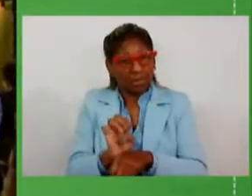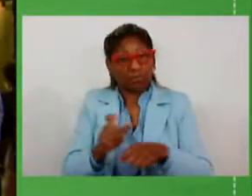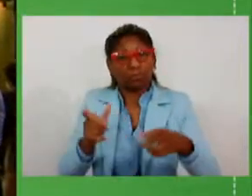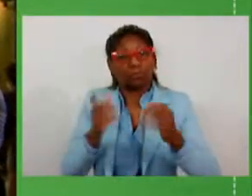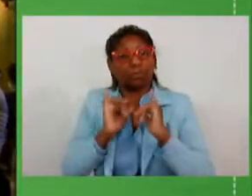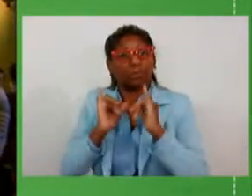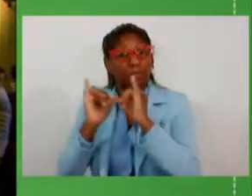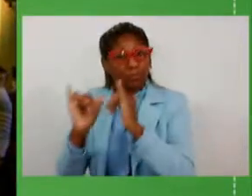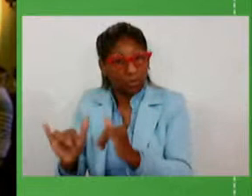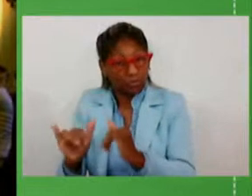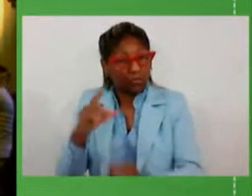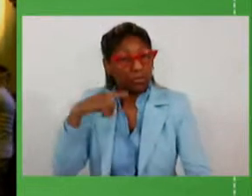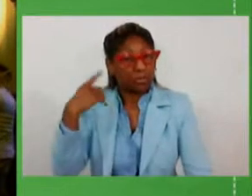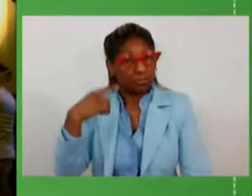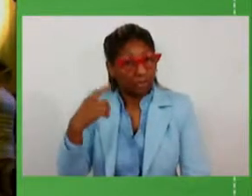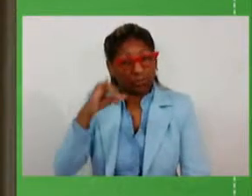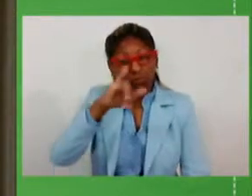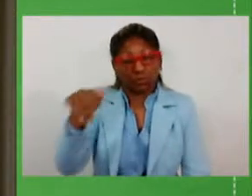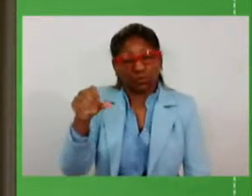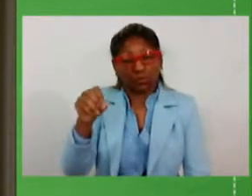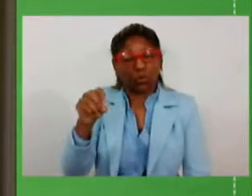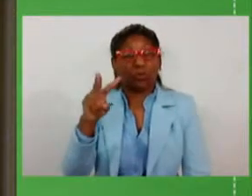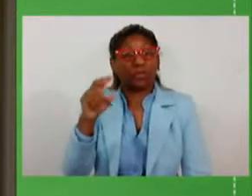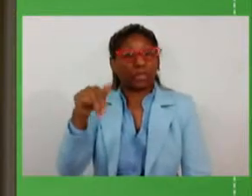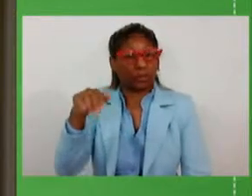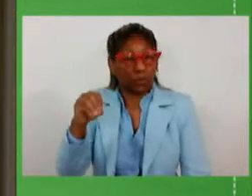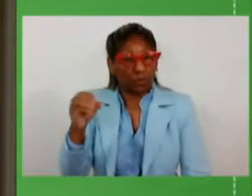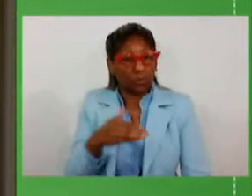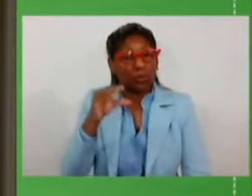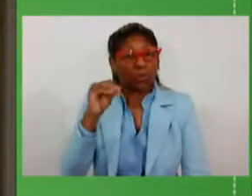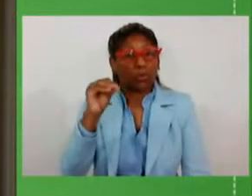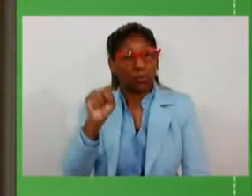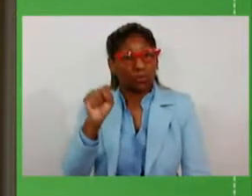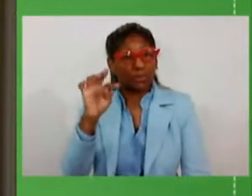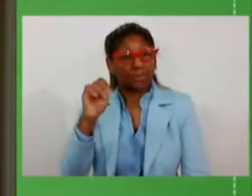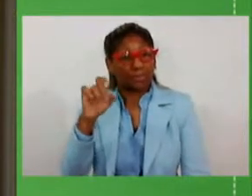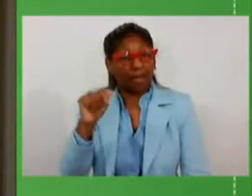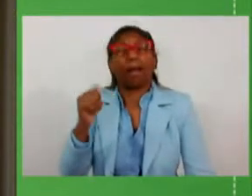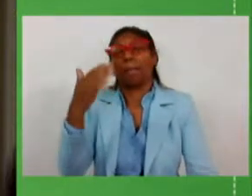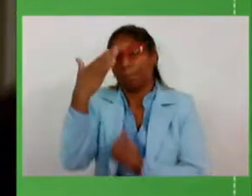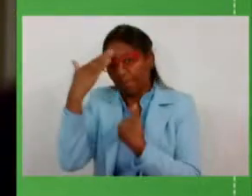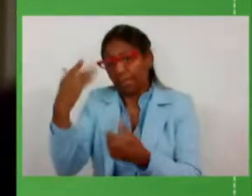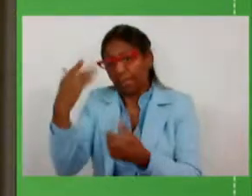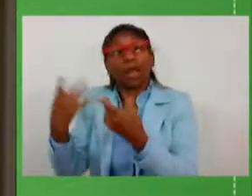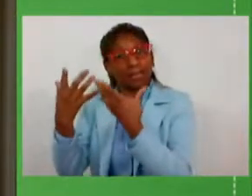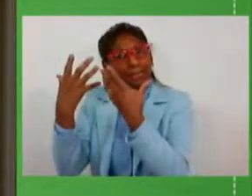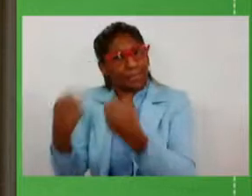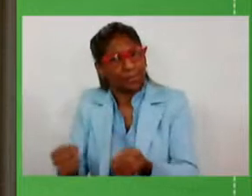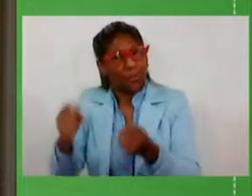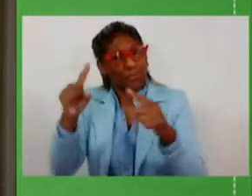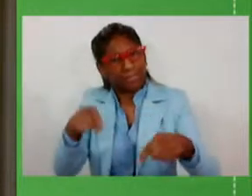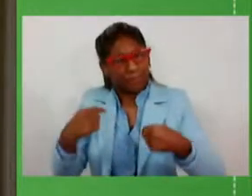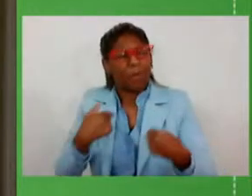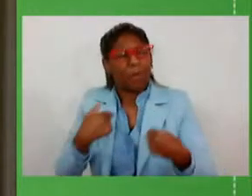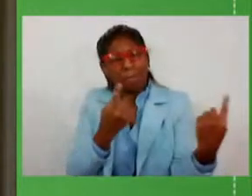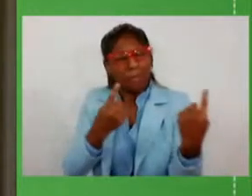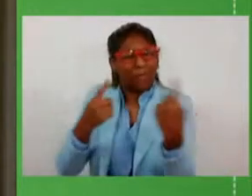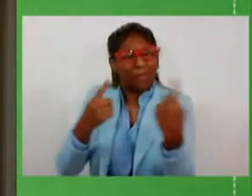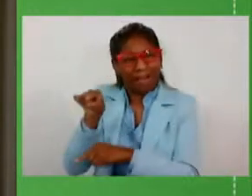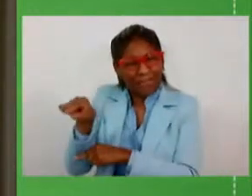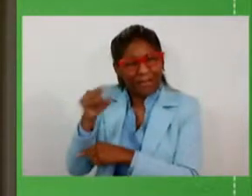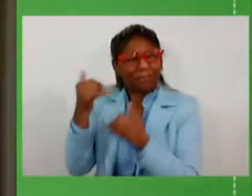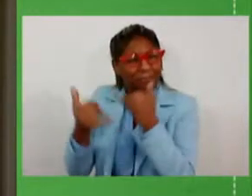o deputado Juvir Costela, agradecendo a ele por ter aceito esse desafio. Eu brincava com Costela, sempre brinquei,